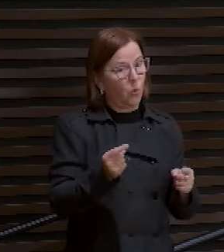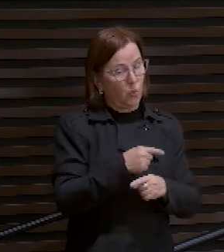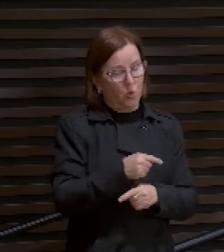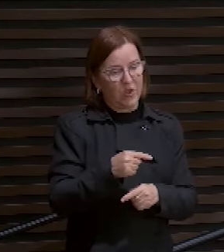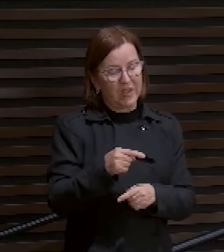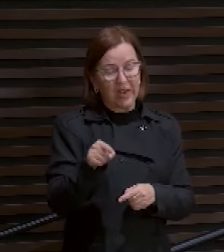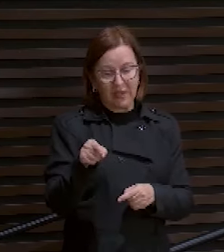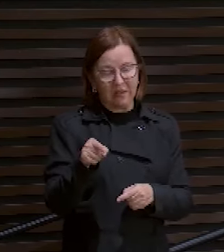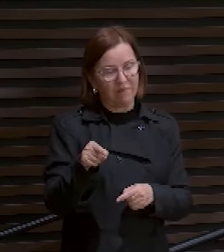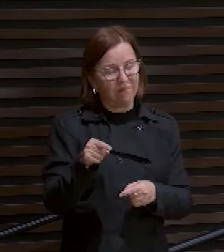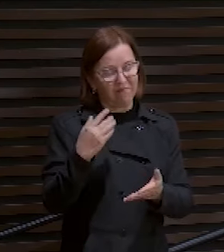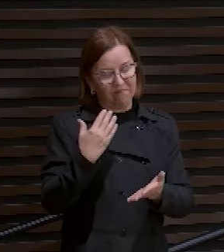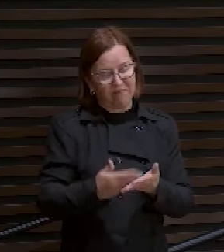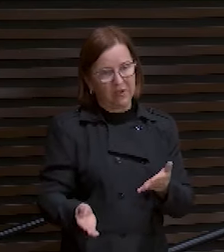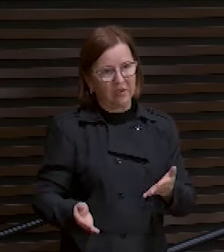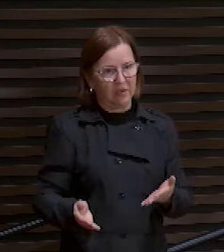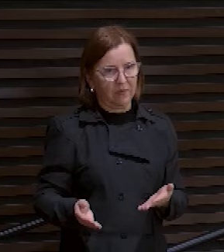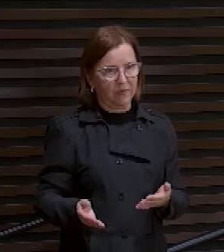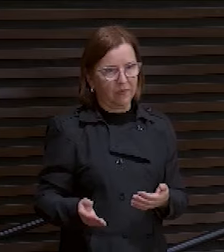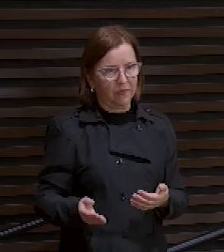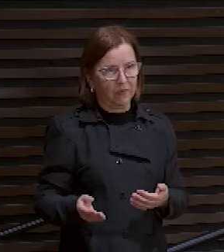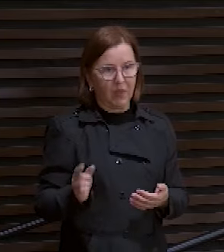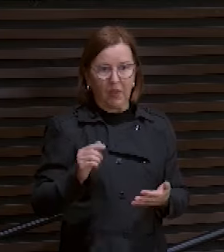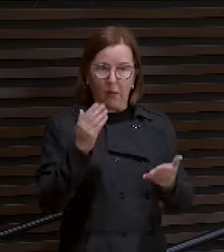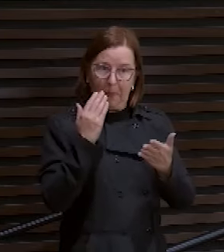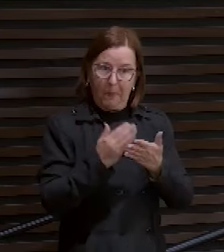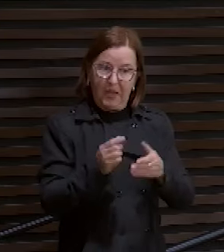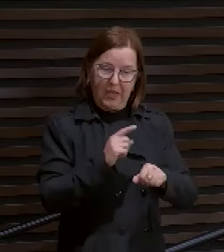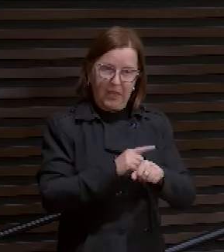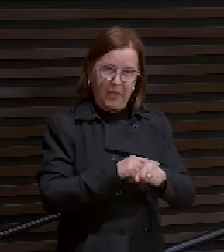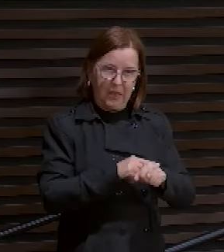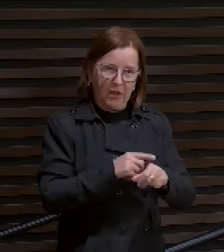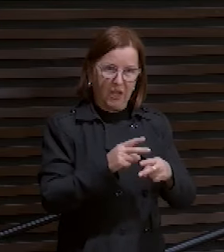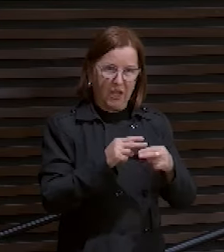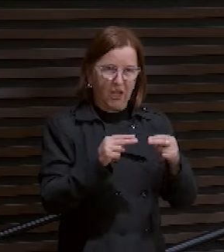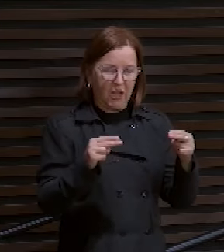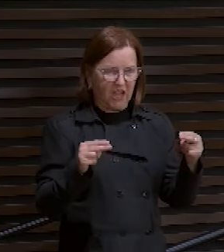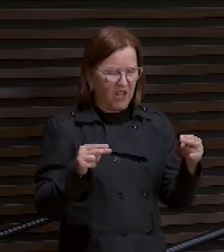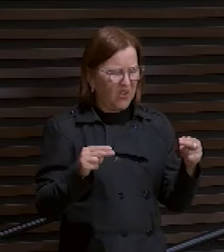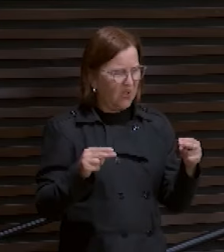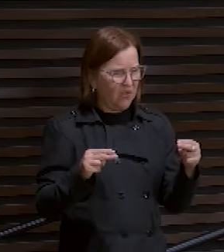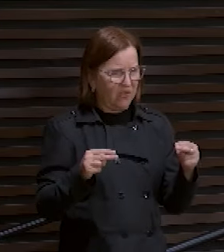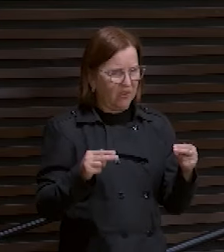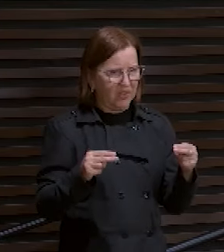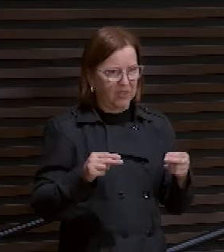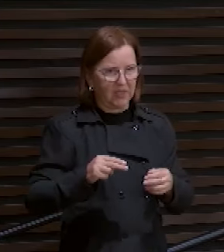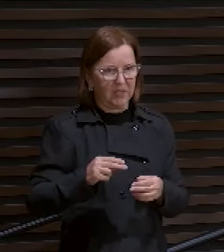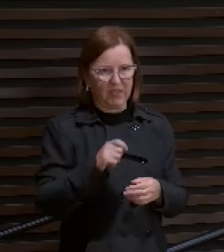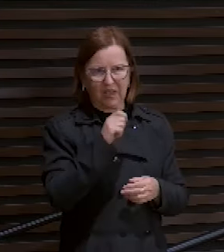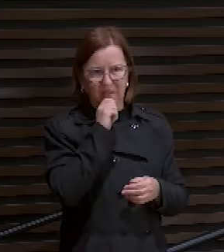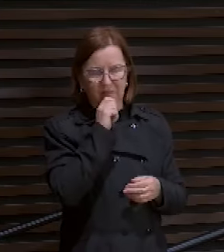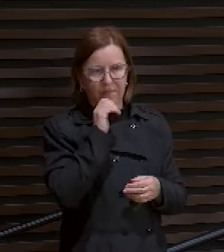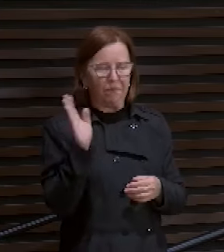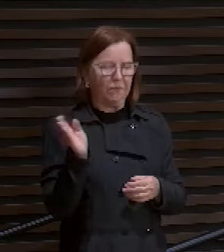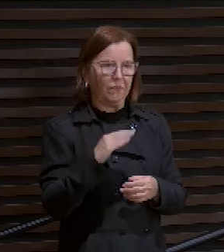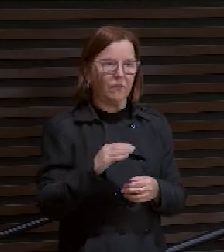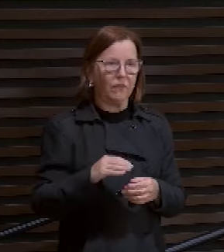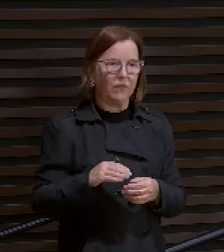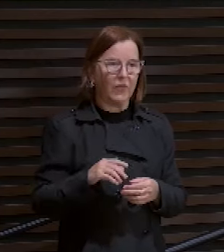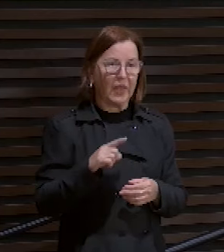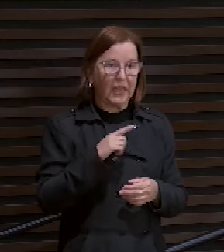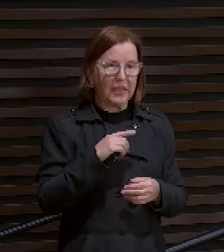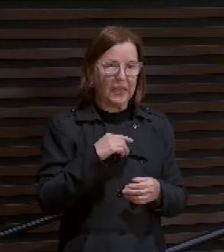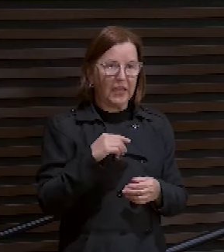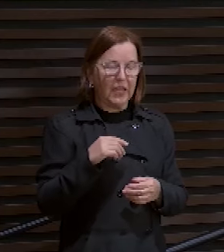Não, não, não, não perca tempo com coisas de sua menor importância. Tenha contato